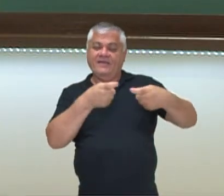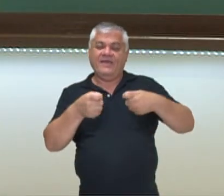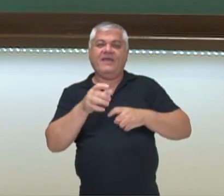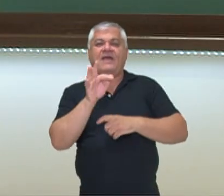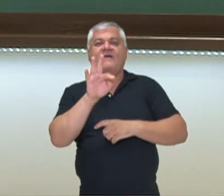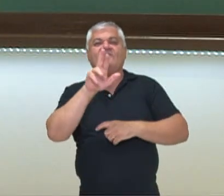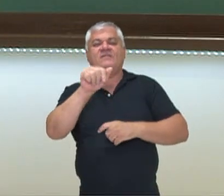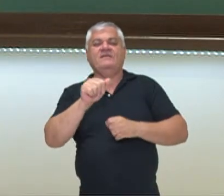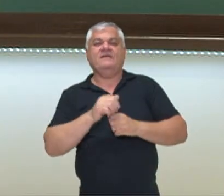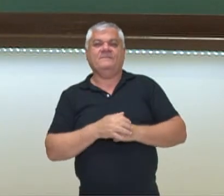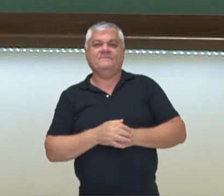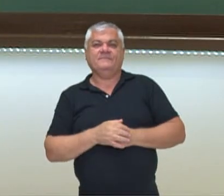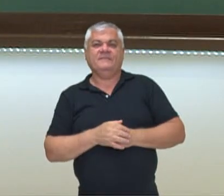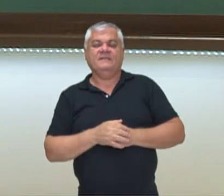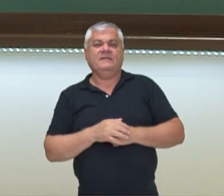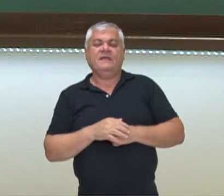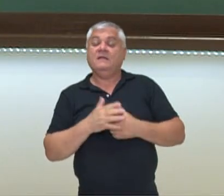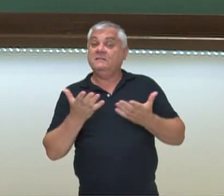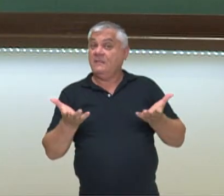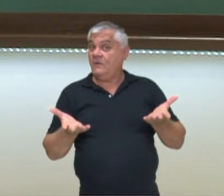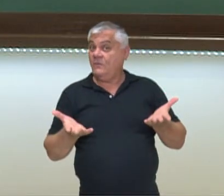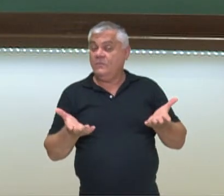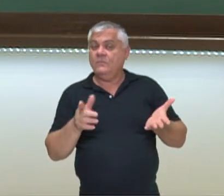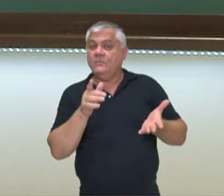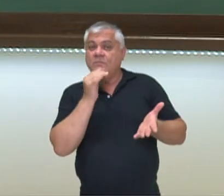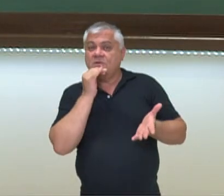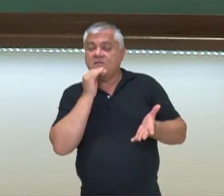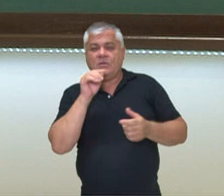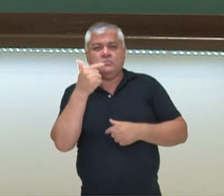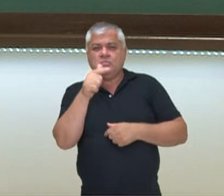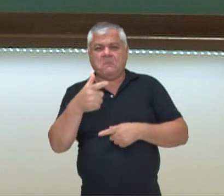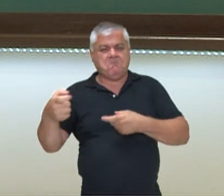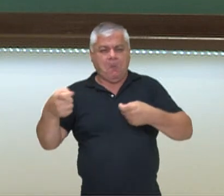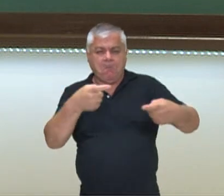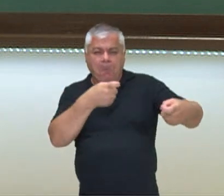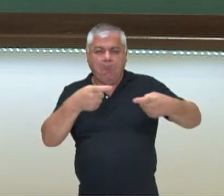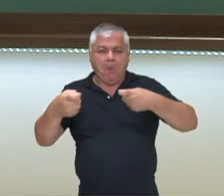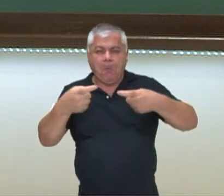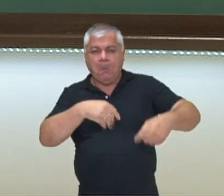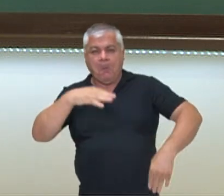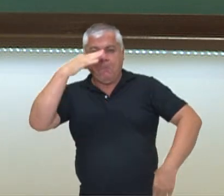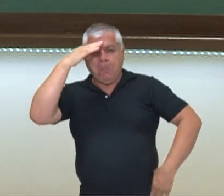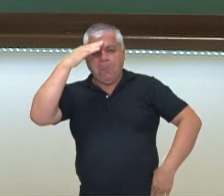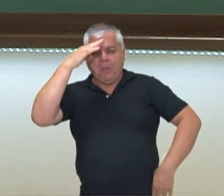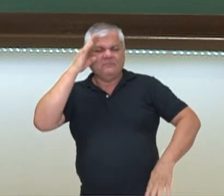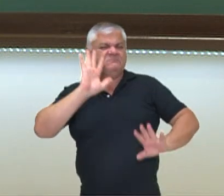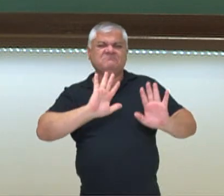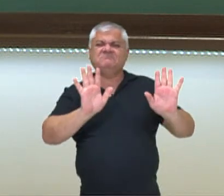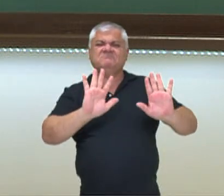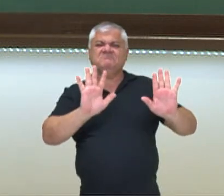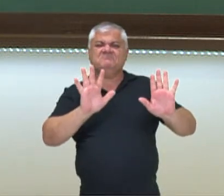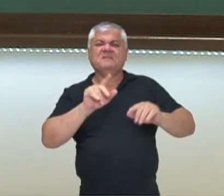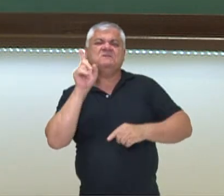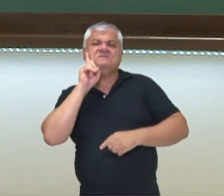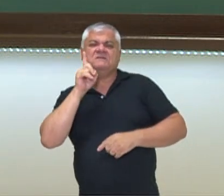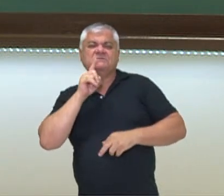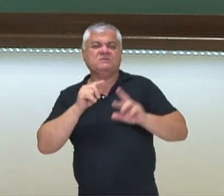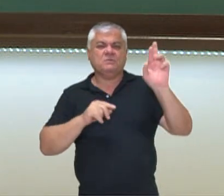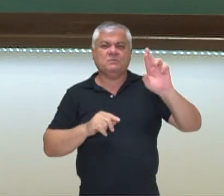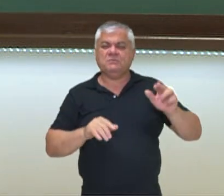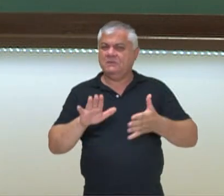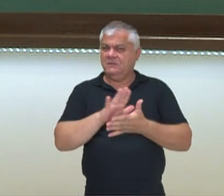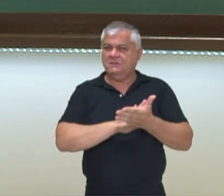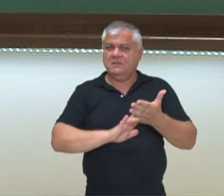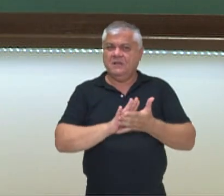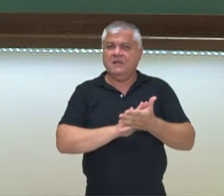Fria. Ou seja, efetivamente, não teve uma disputa militar nem nos Estados Unidos e nem na